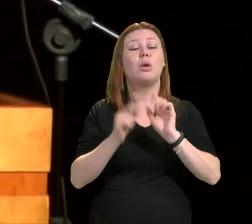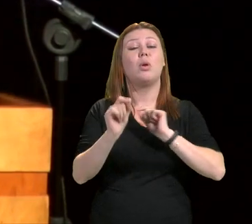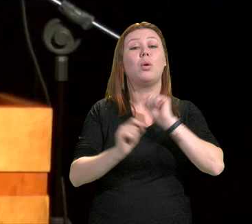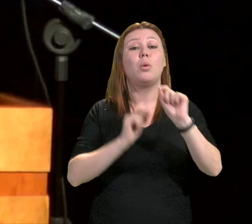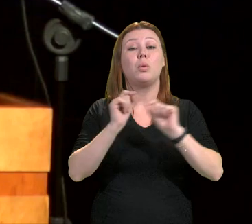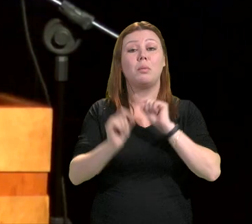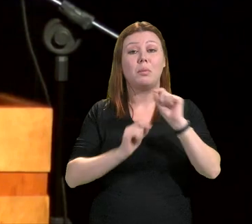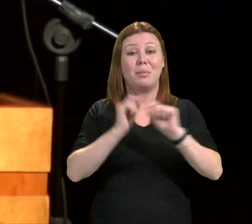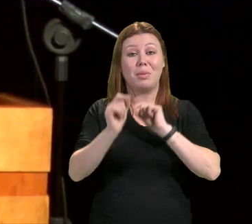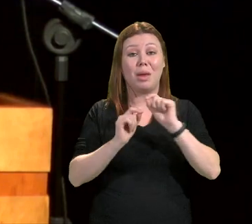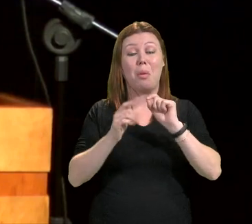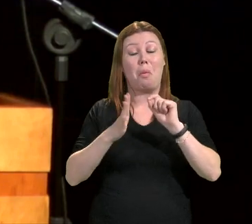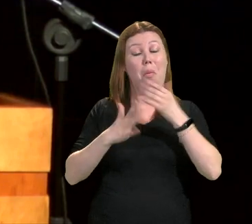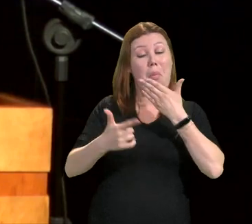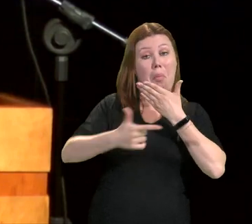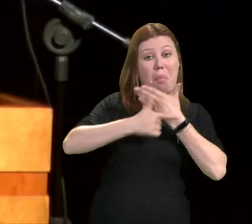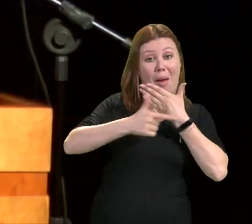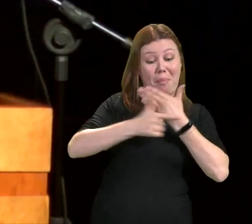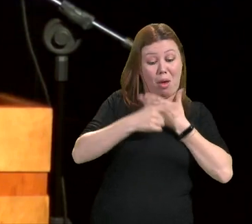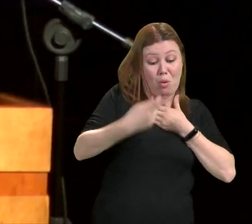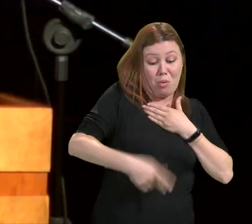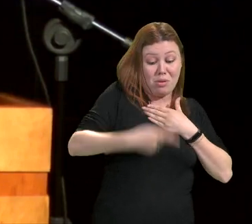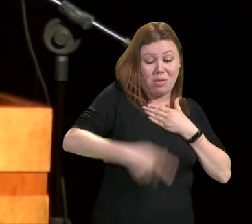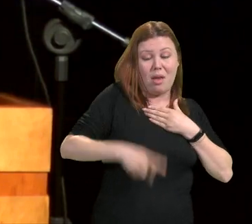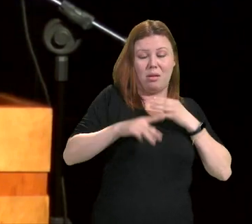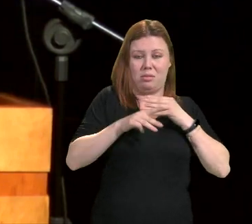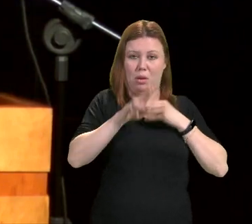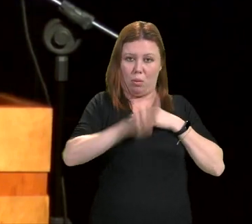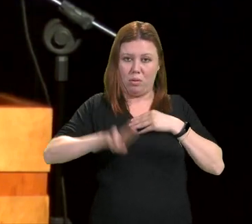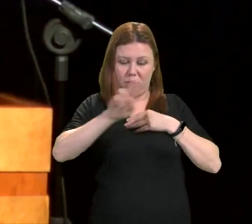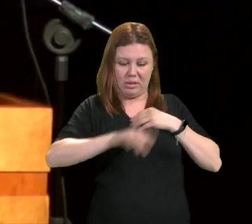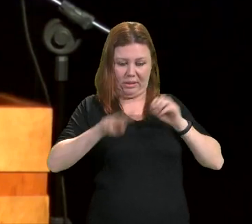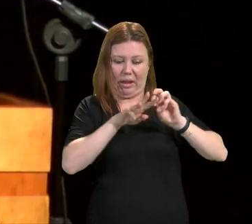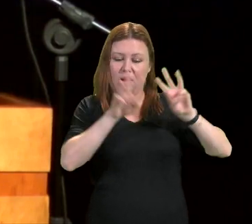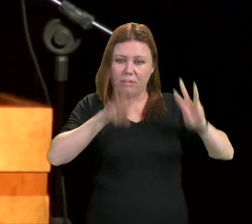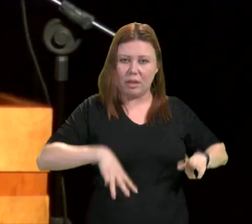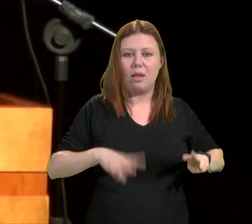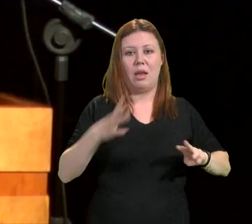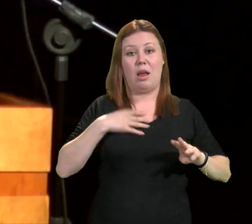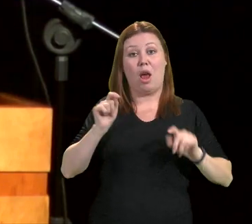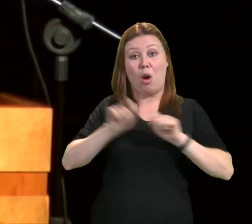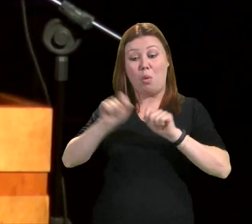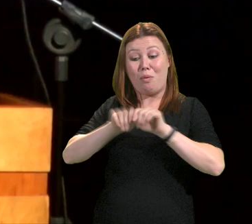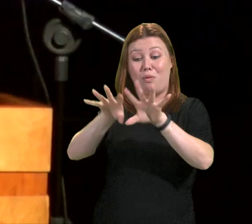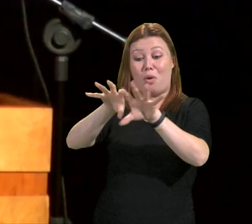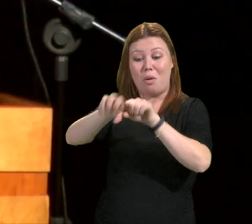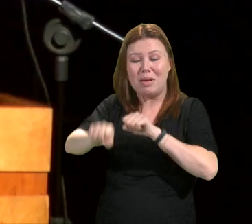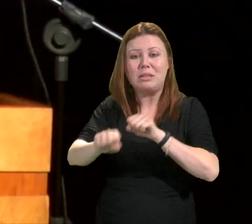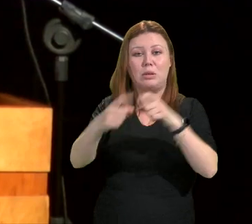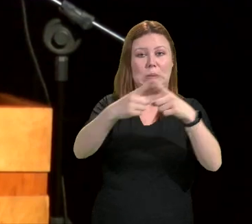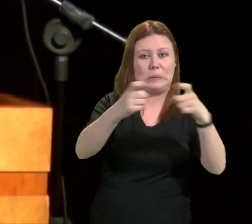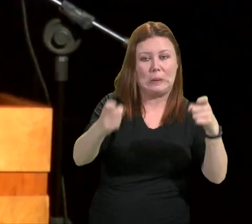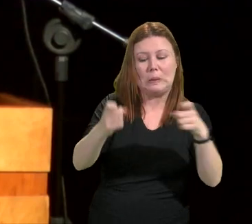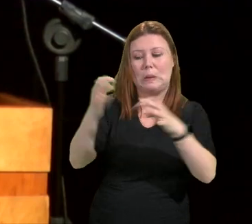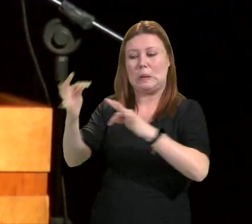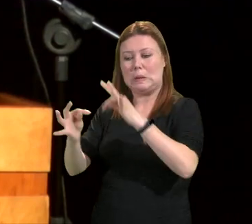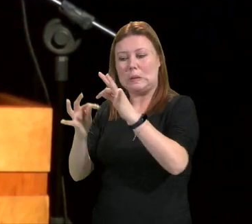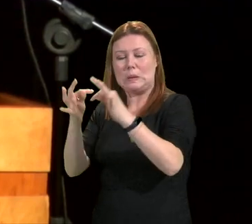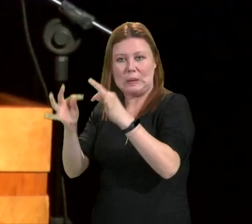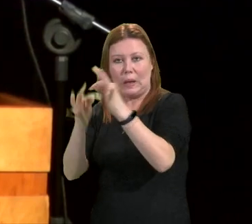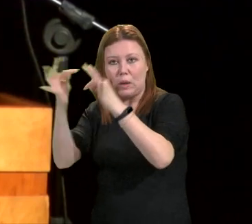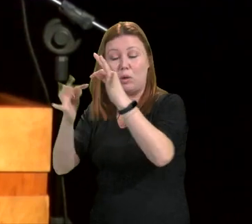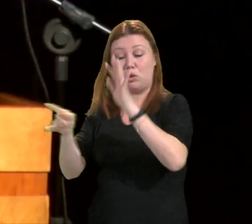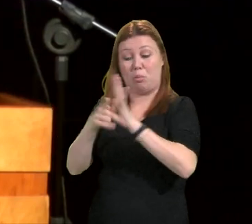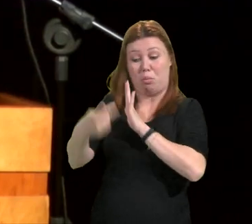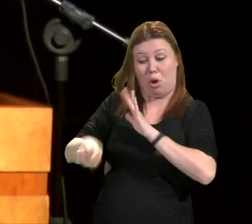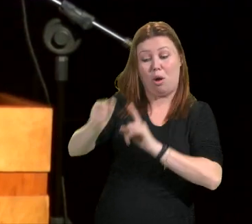papel desta universidade, claro, na formação da ciência, tecnologia e da sociedade, do desenvolvimento